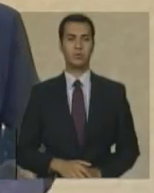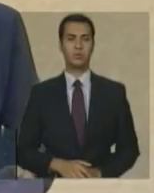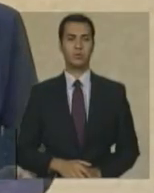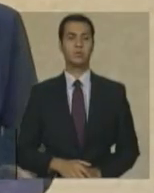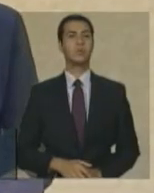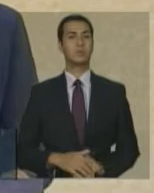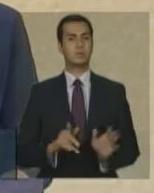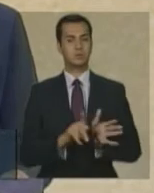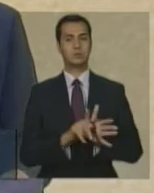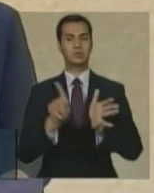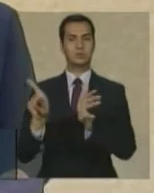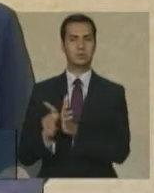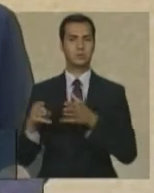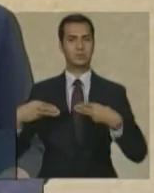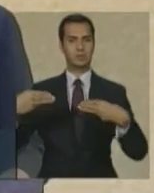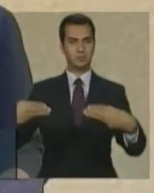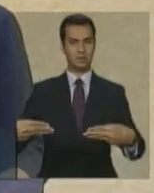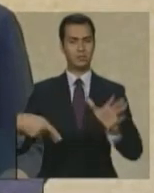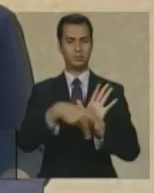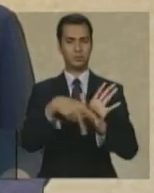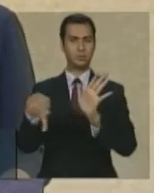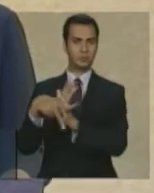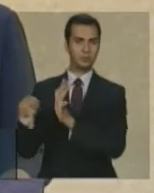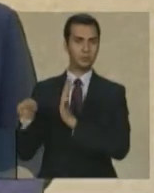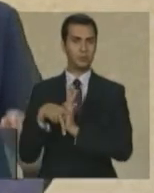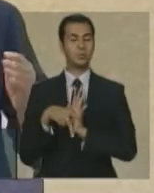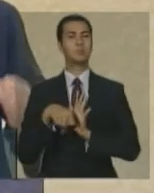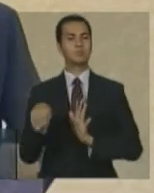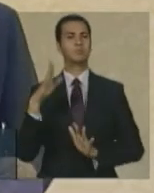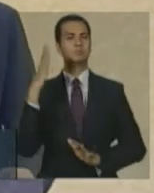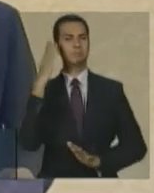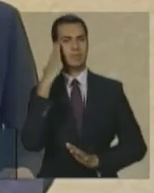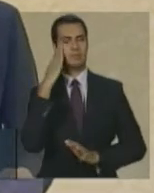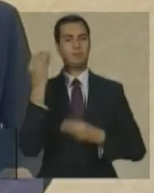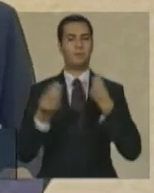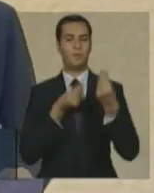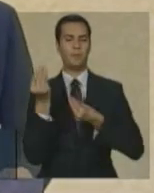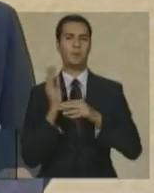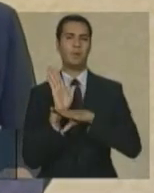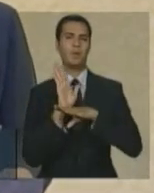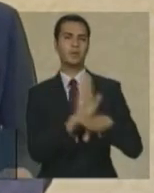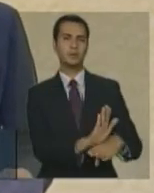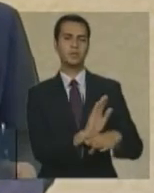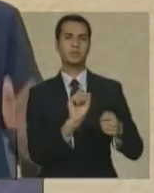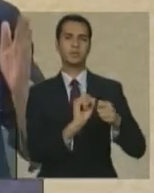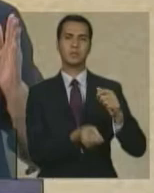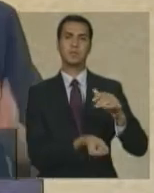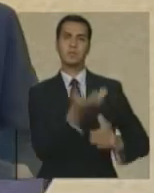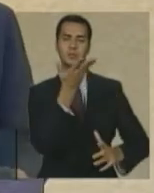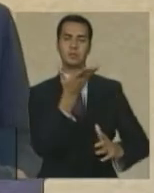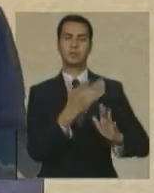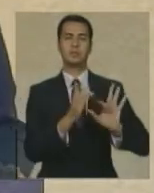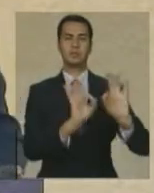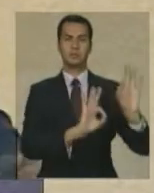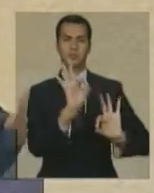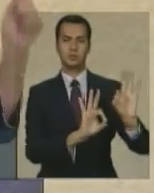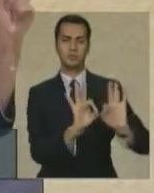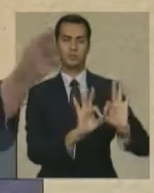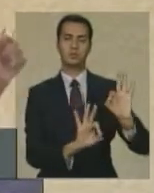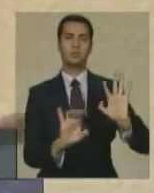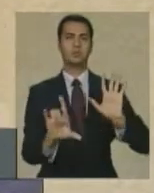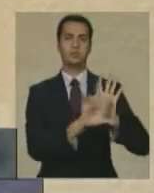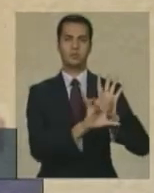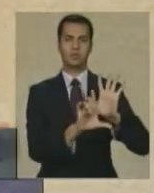ministério soube contribuir para que fosse possível a elaboração